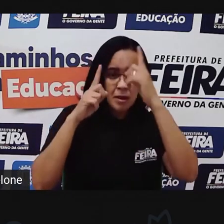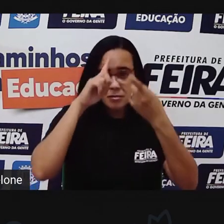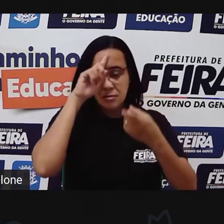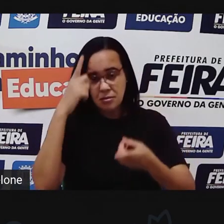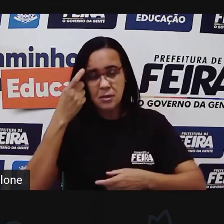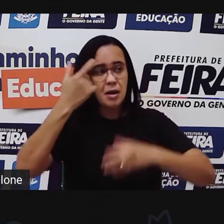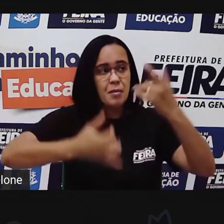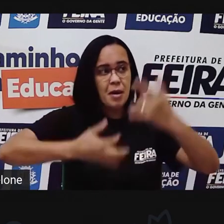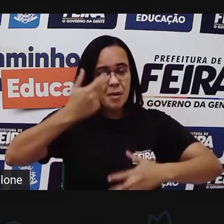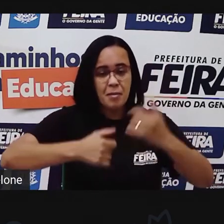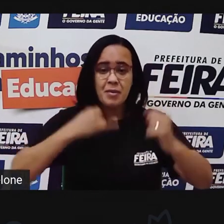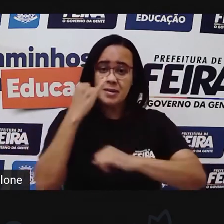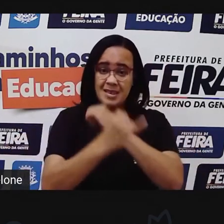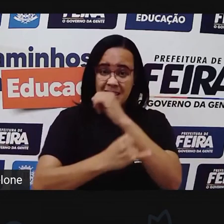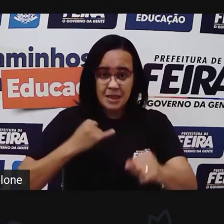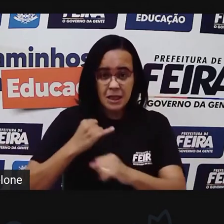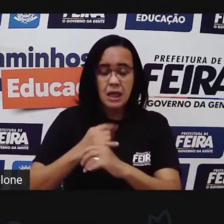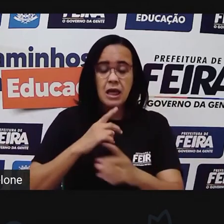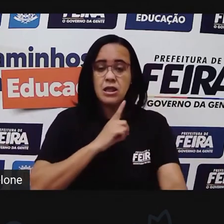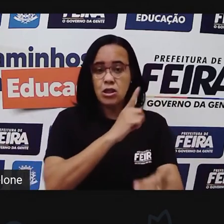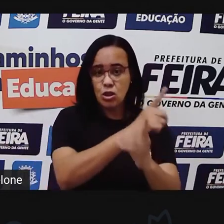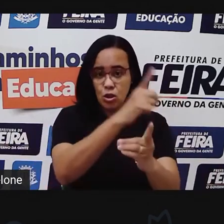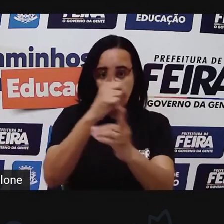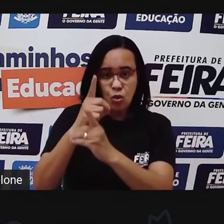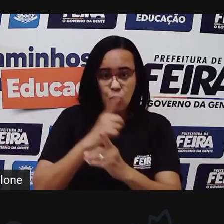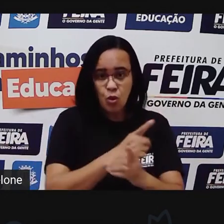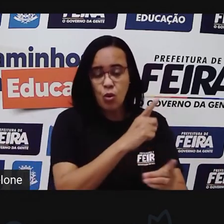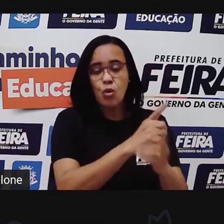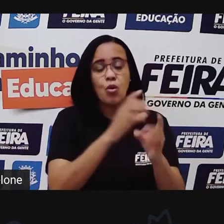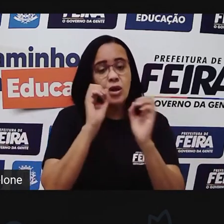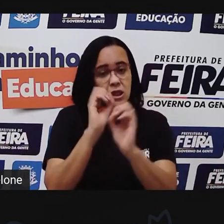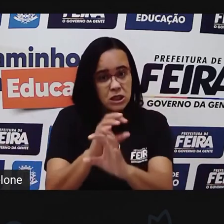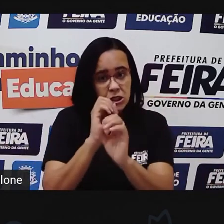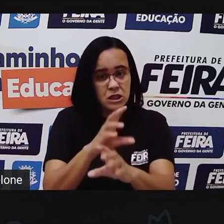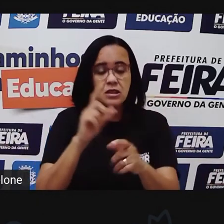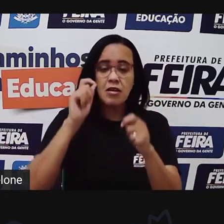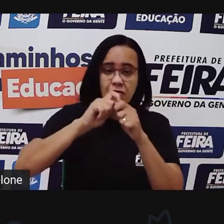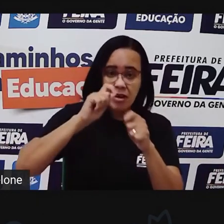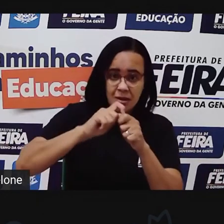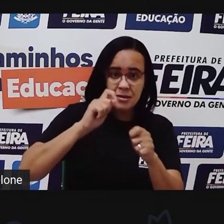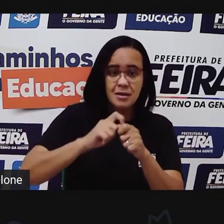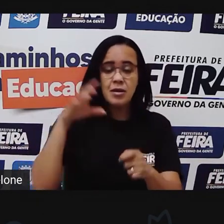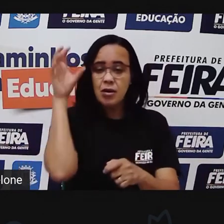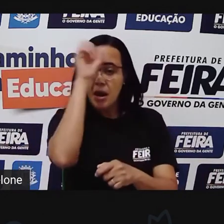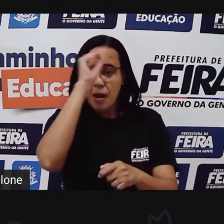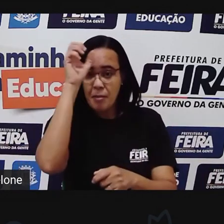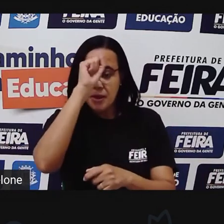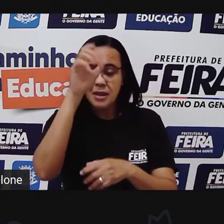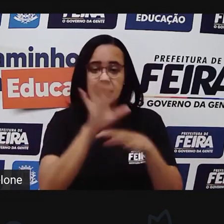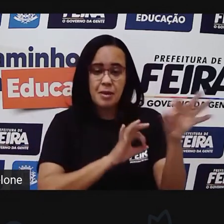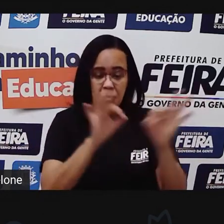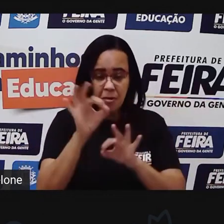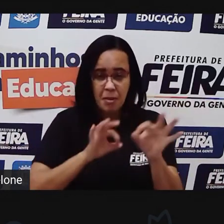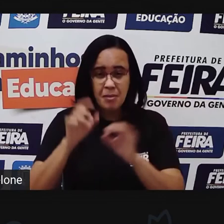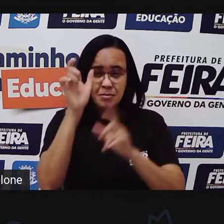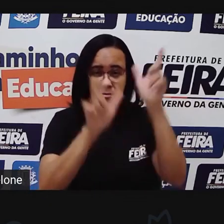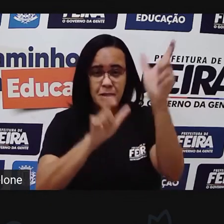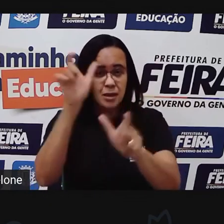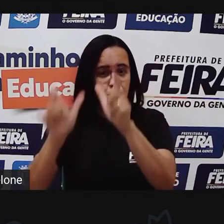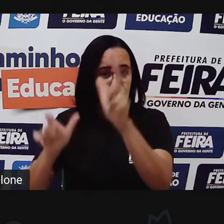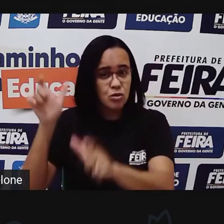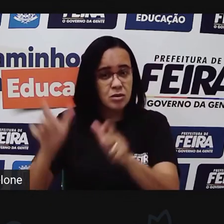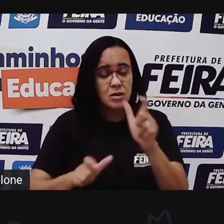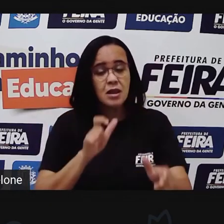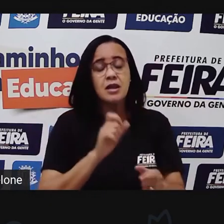encontrar, né? Ensinando a fazer as dobraduras. E aí se você aprender, você pode montar cada personagem, fazer uma